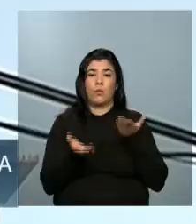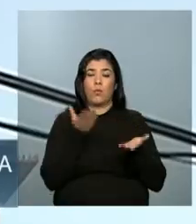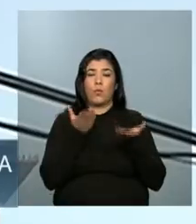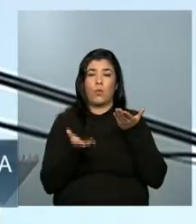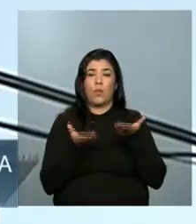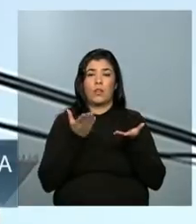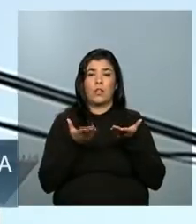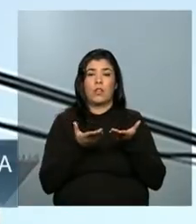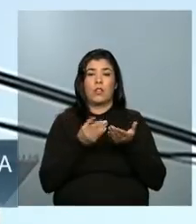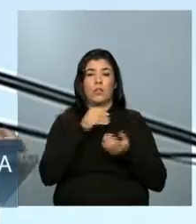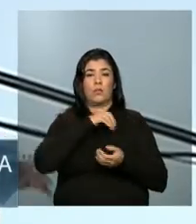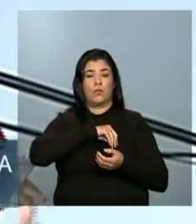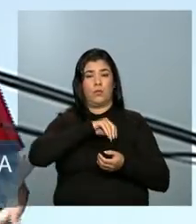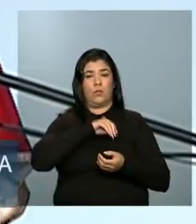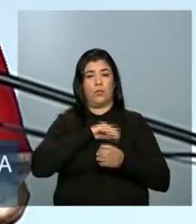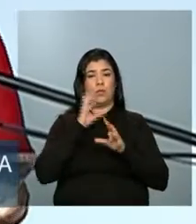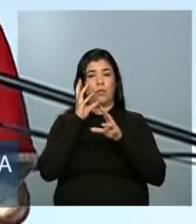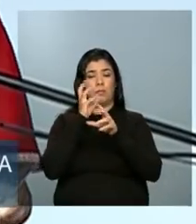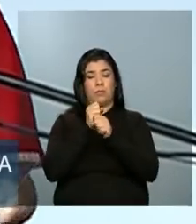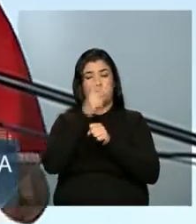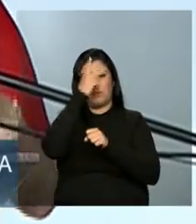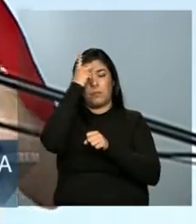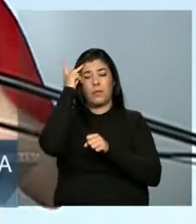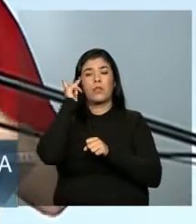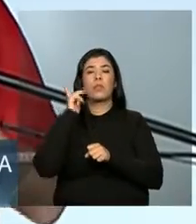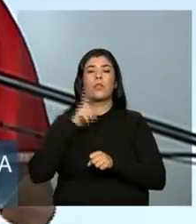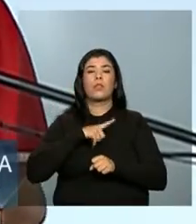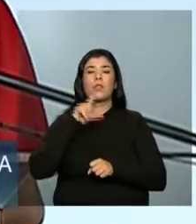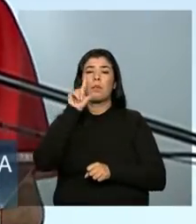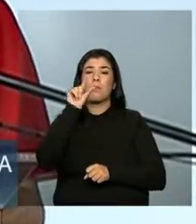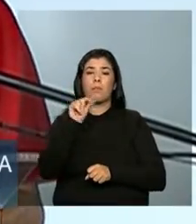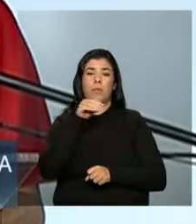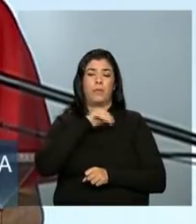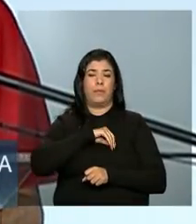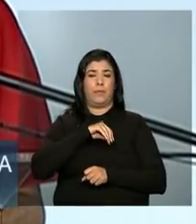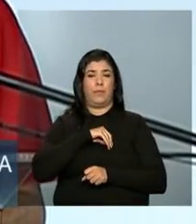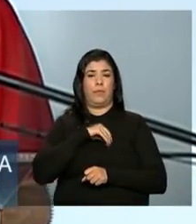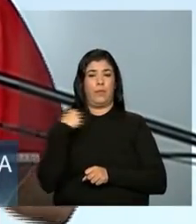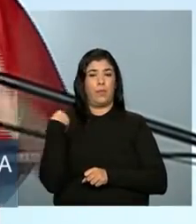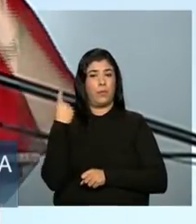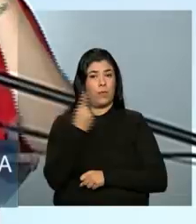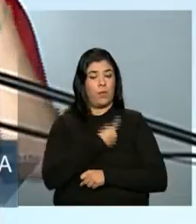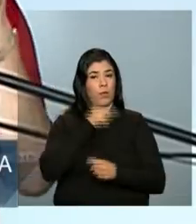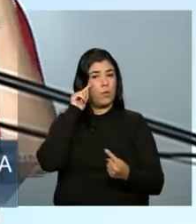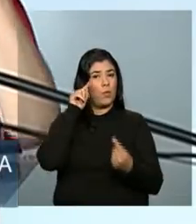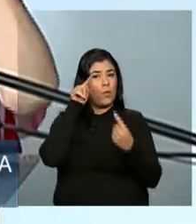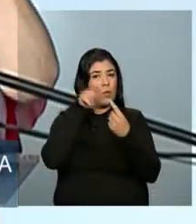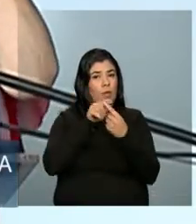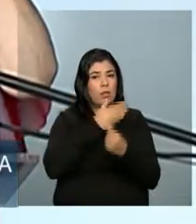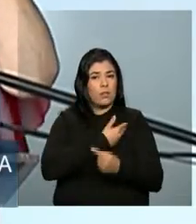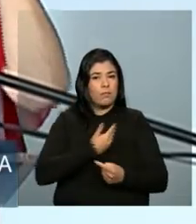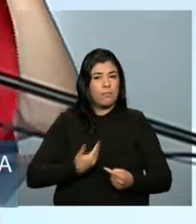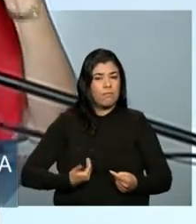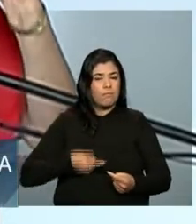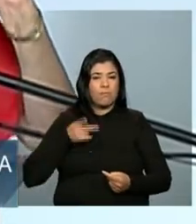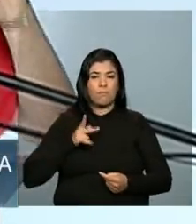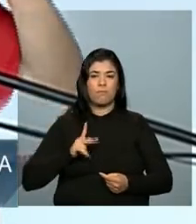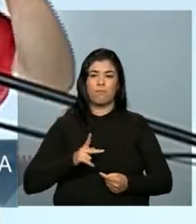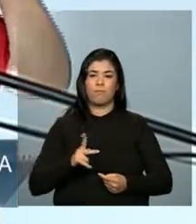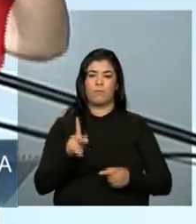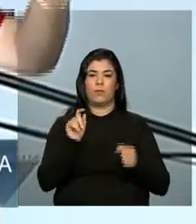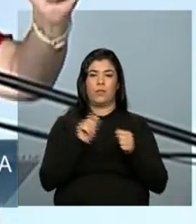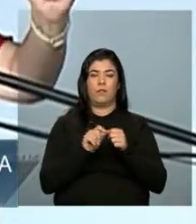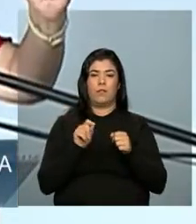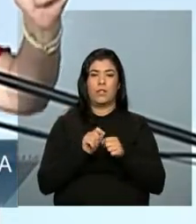Eu queria dizer que o nosso objetivo no governo, a cada vez, é sempre